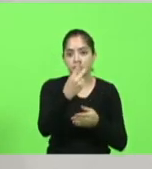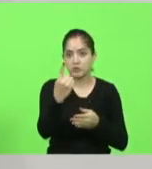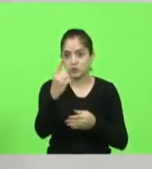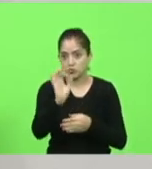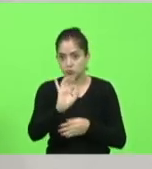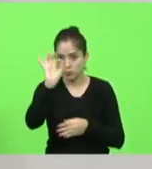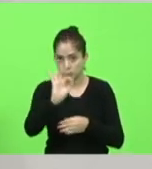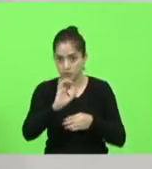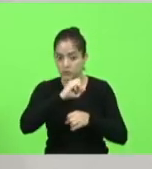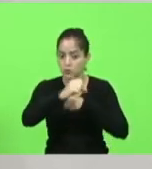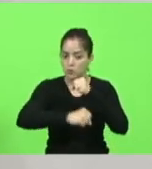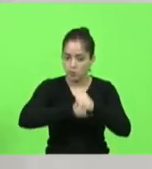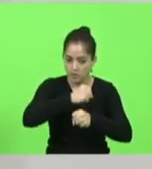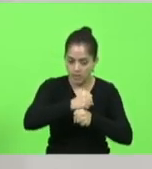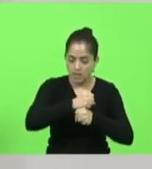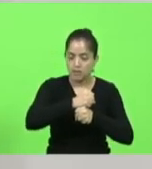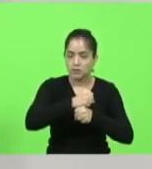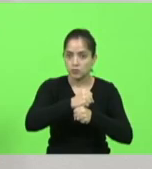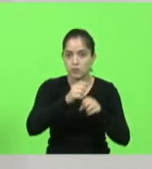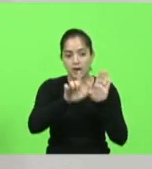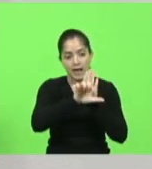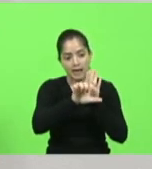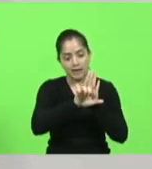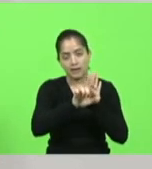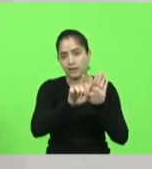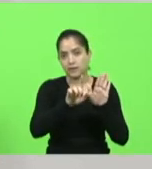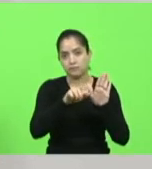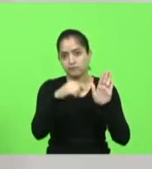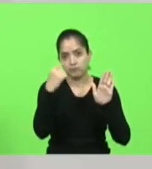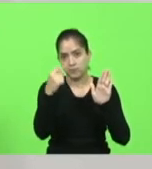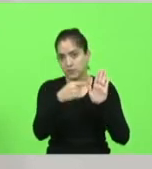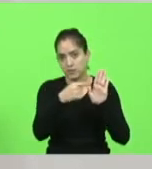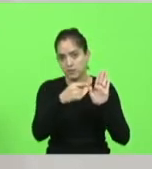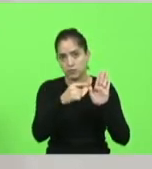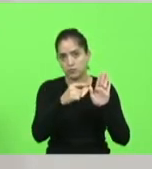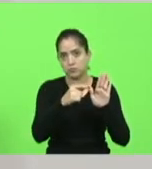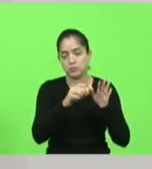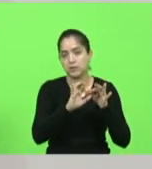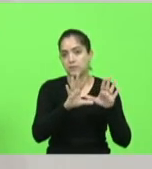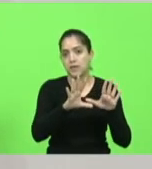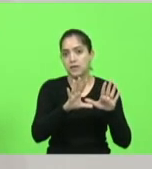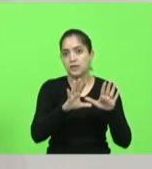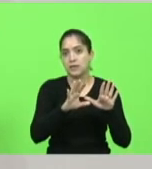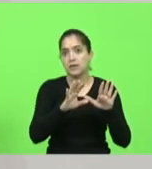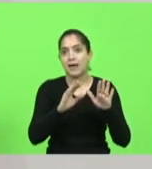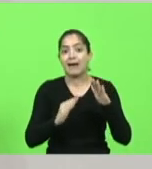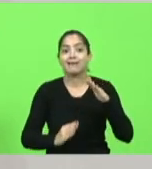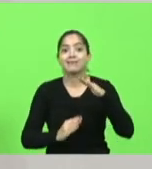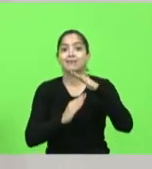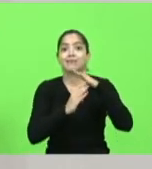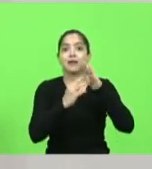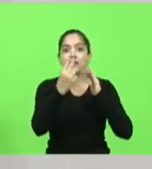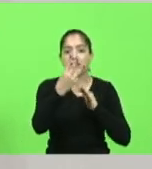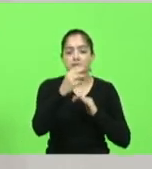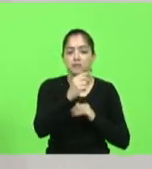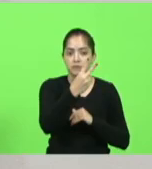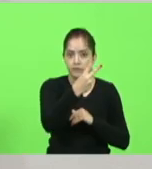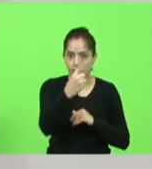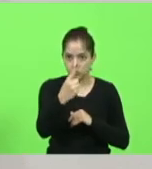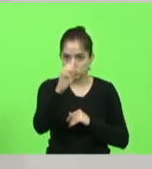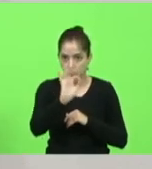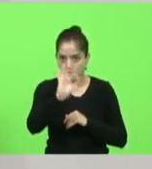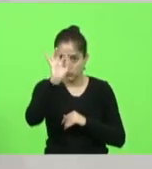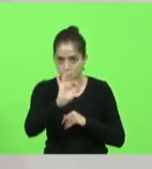no ano que vem, esse ano a lei não permite, a 30%, 21% para os coronéis,